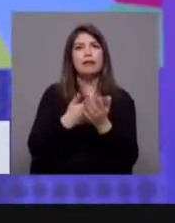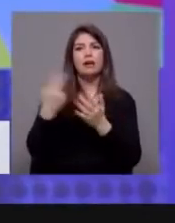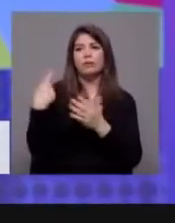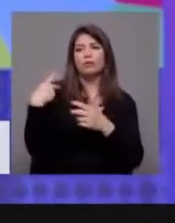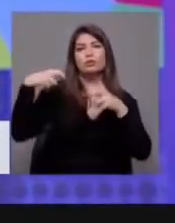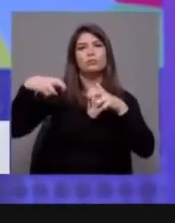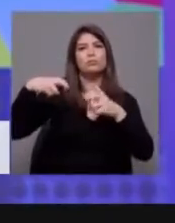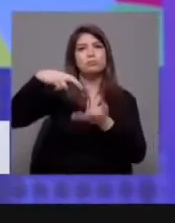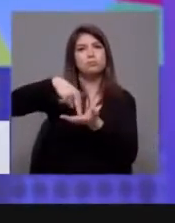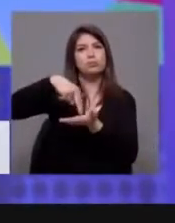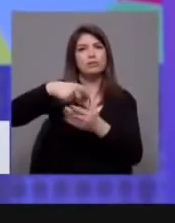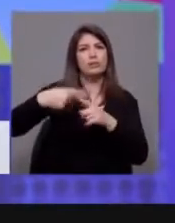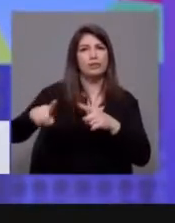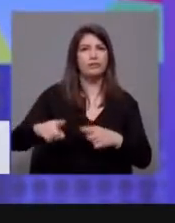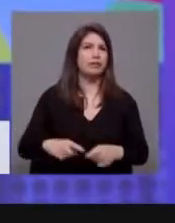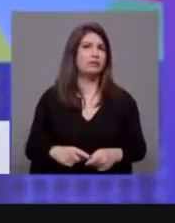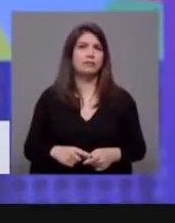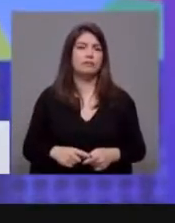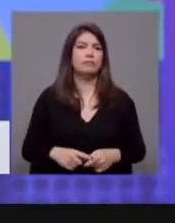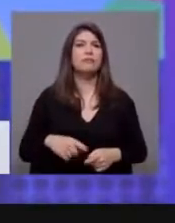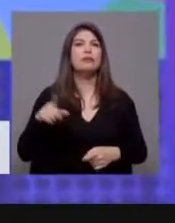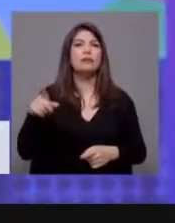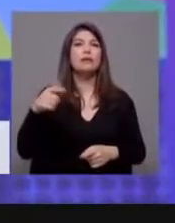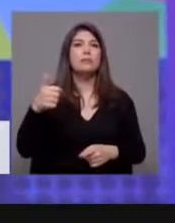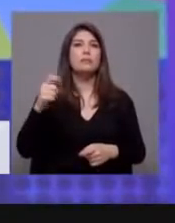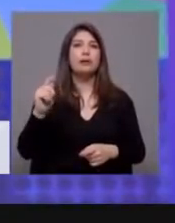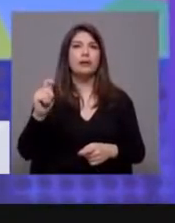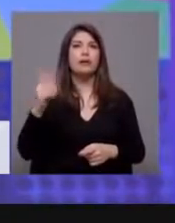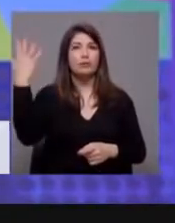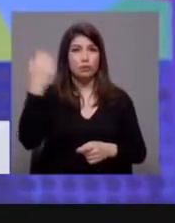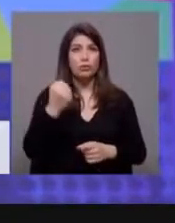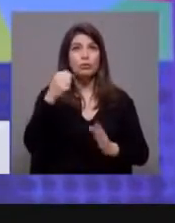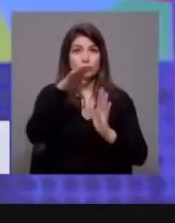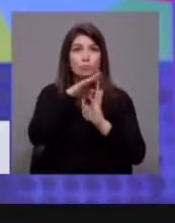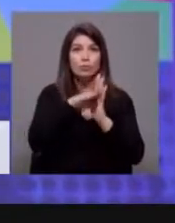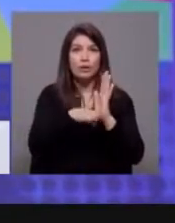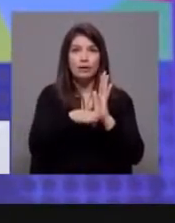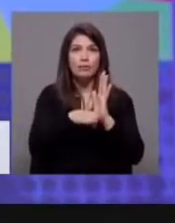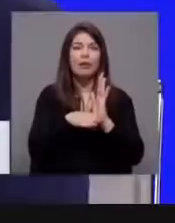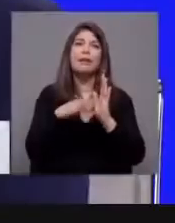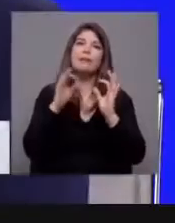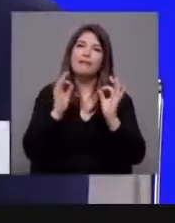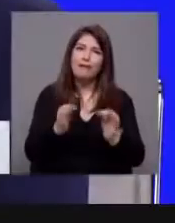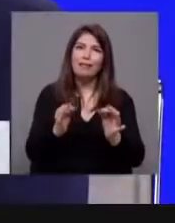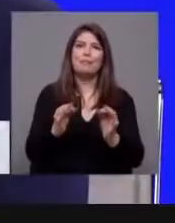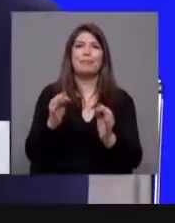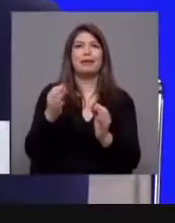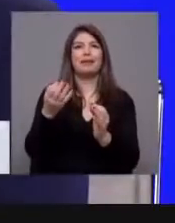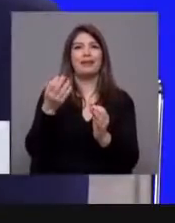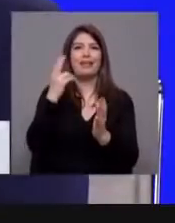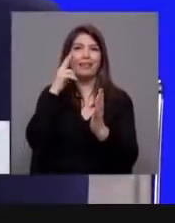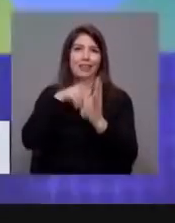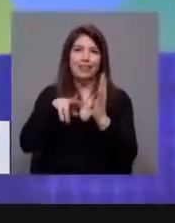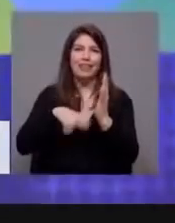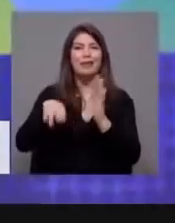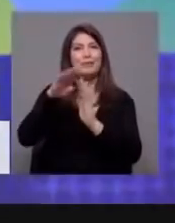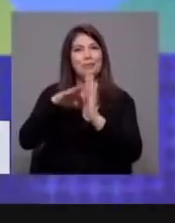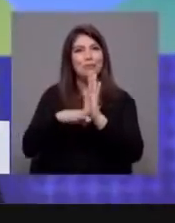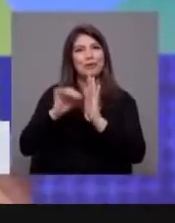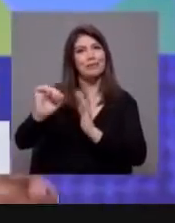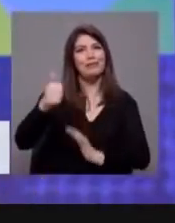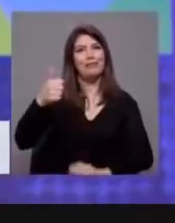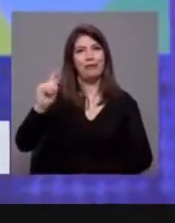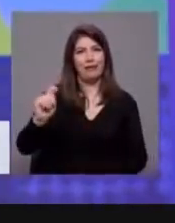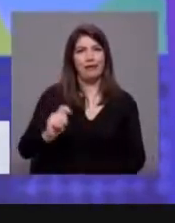Esquerda. É que o Bloco de Esquerda, não sei se a senhora deputada trouxe o programa, mas vale a pena ler o conjunto do programa do Bloco de Esquerda.